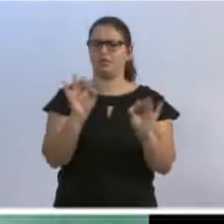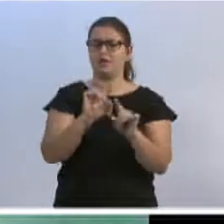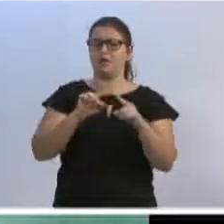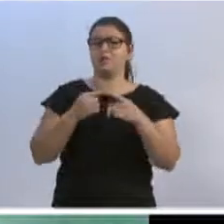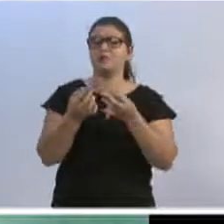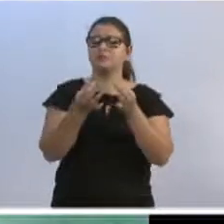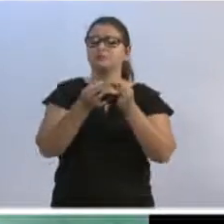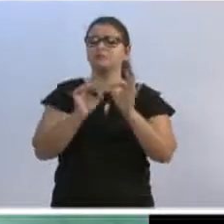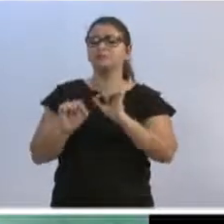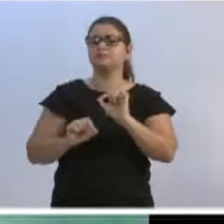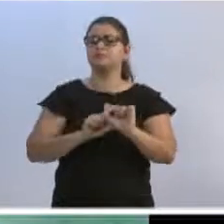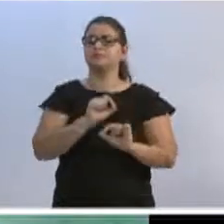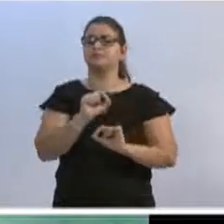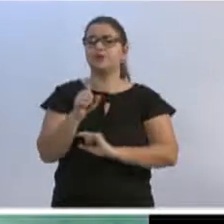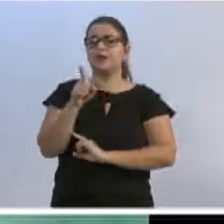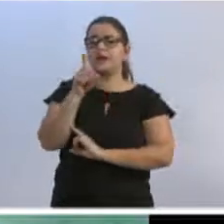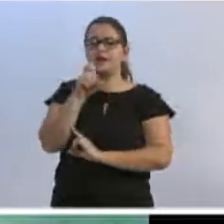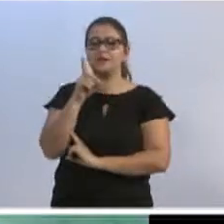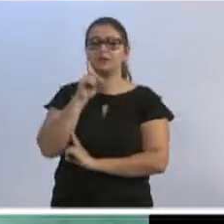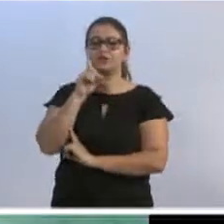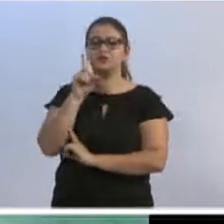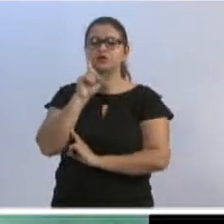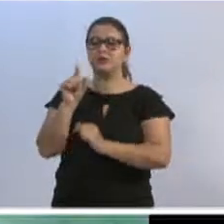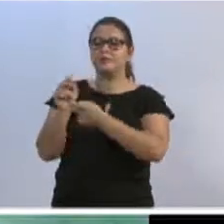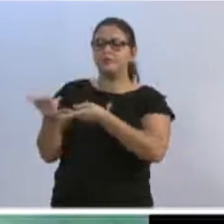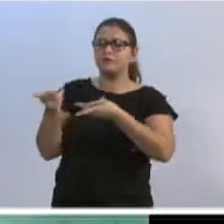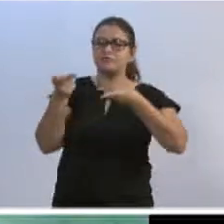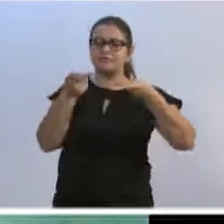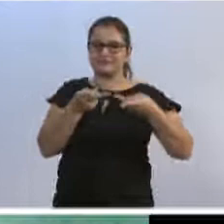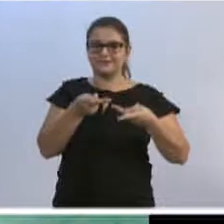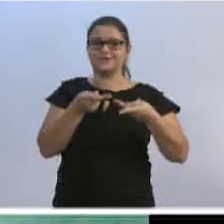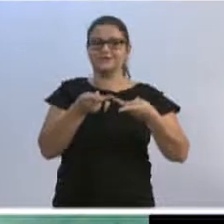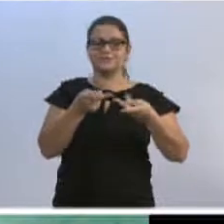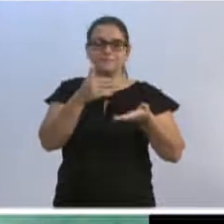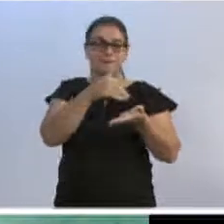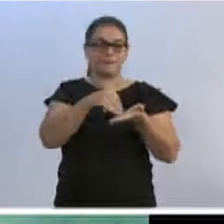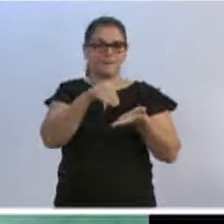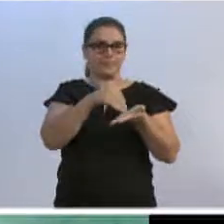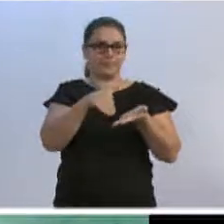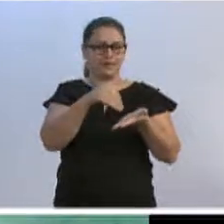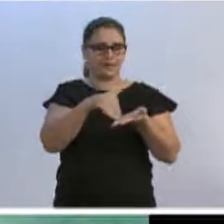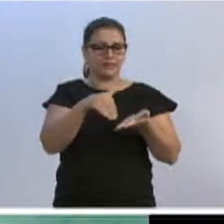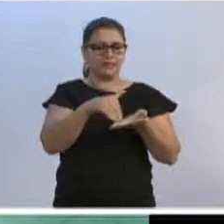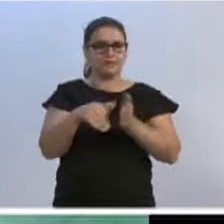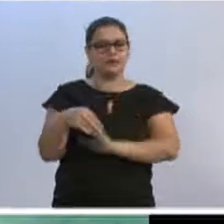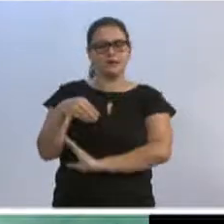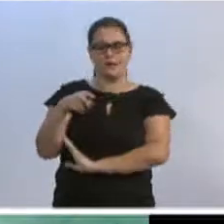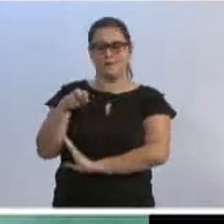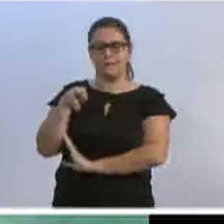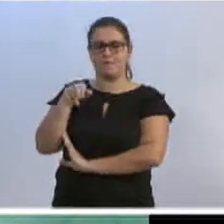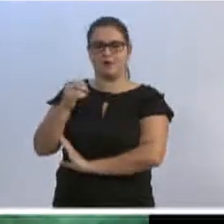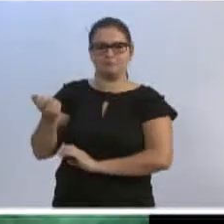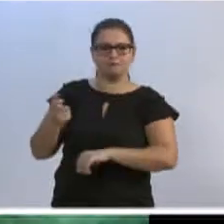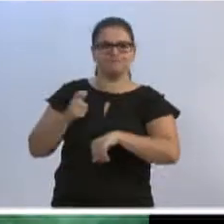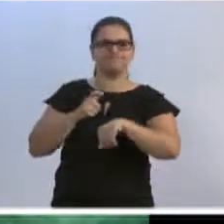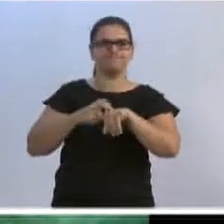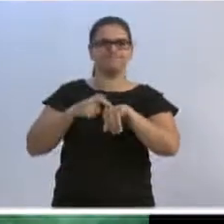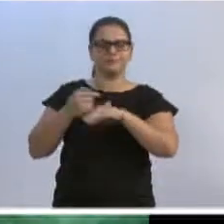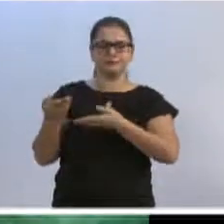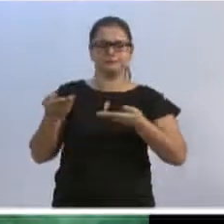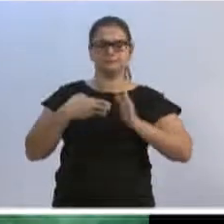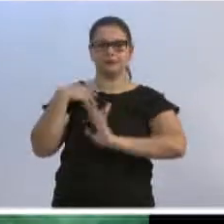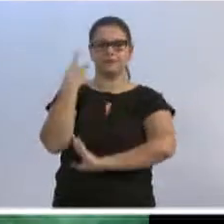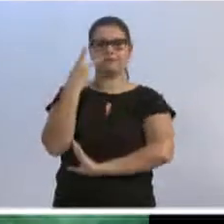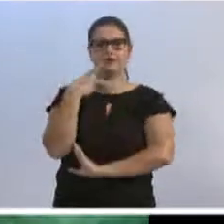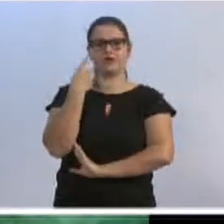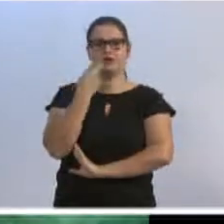simplesmente em 15 dias que fiz a visita, a secretária e a Mari prontamente atenderam esse vereador.